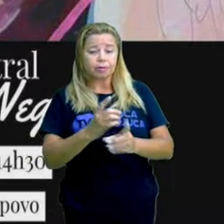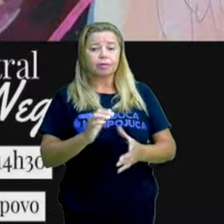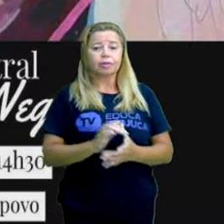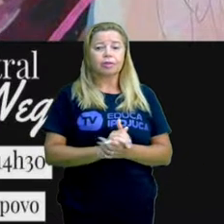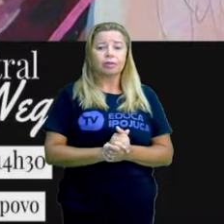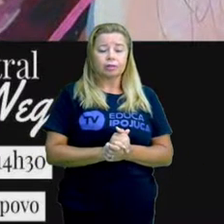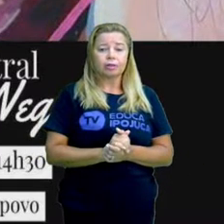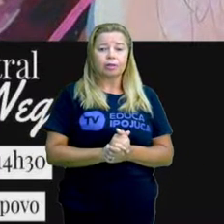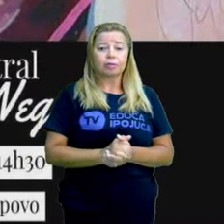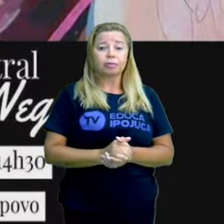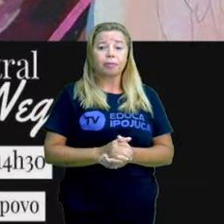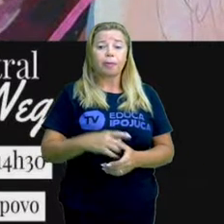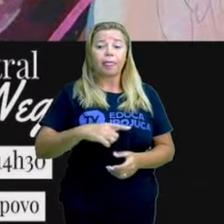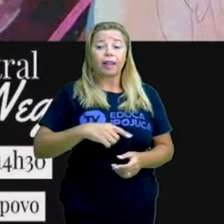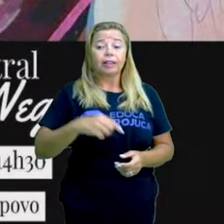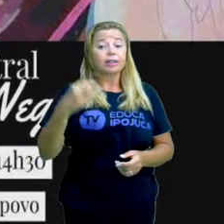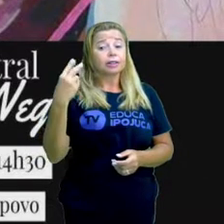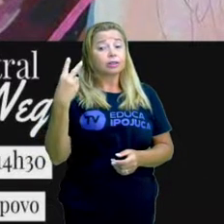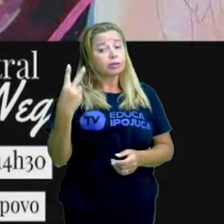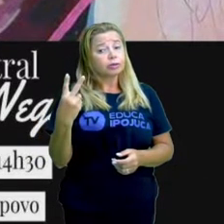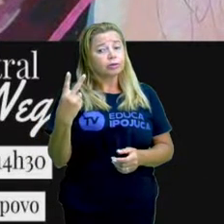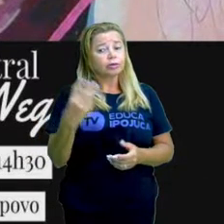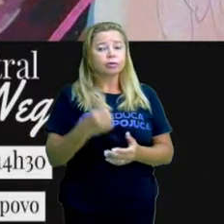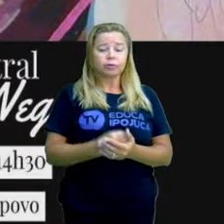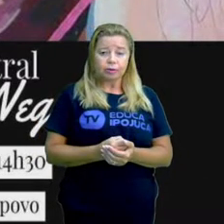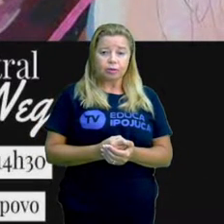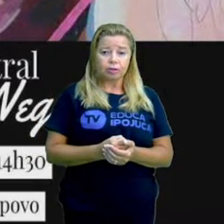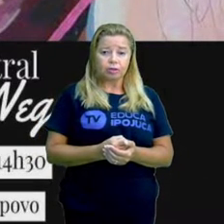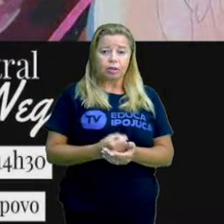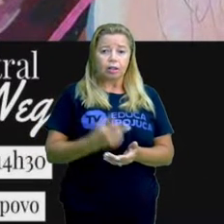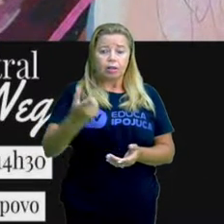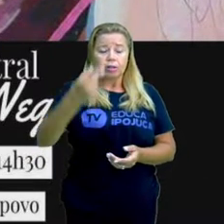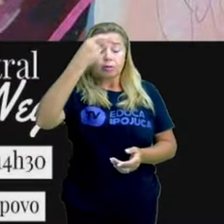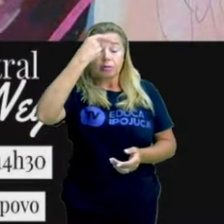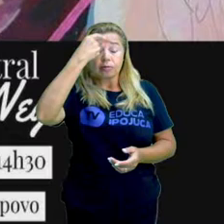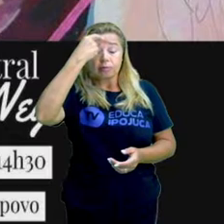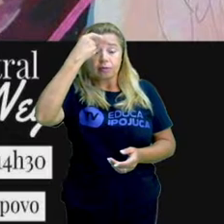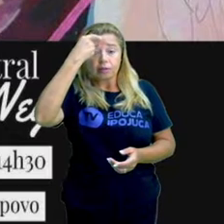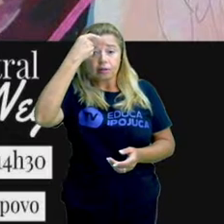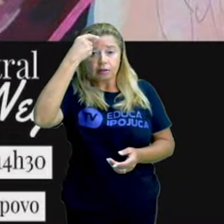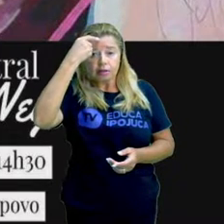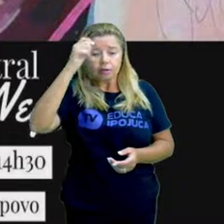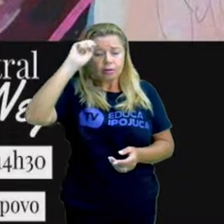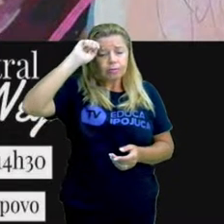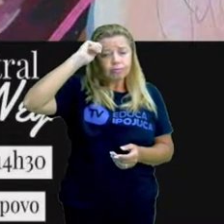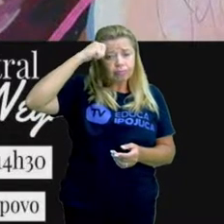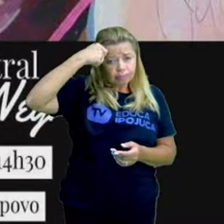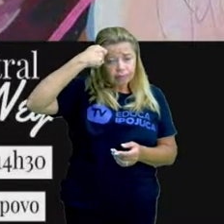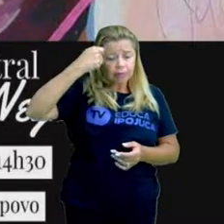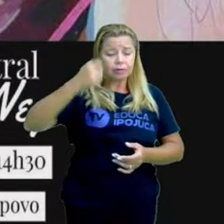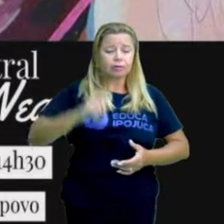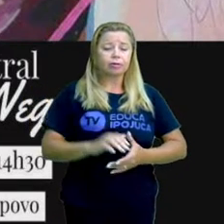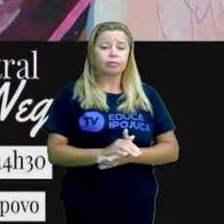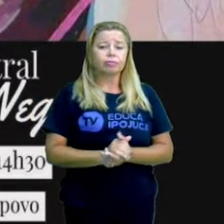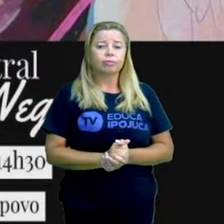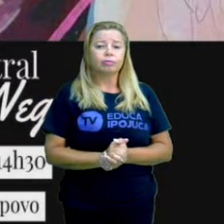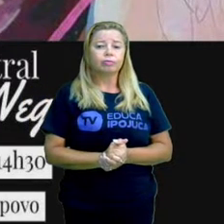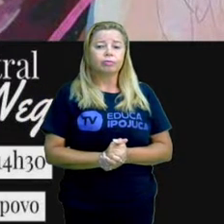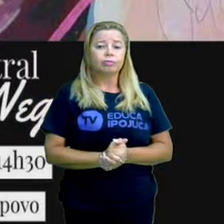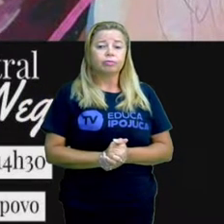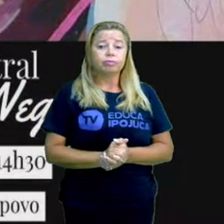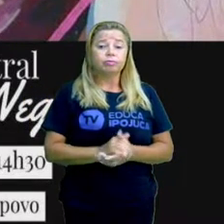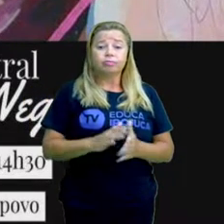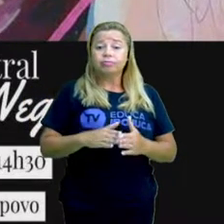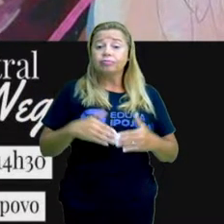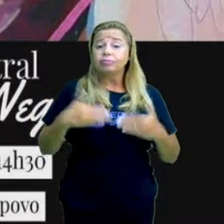duas chamadas, né, uma inclusive com o tema da consciência negra. Vejam que importante, vejam que bacana. E